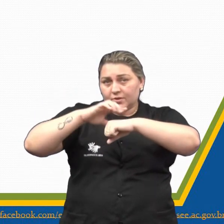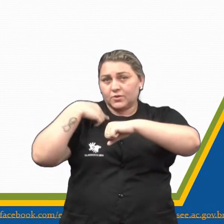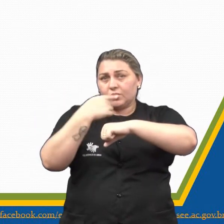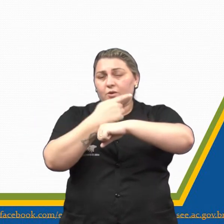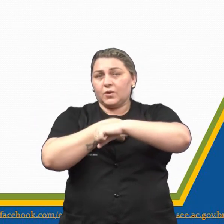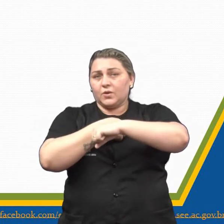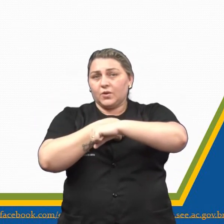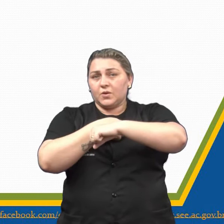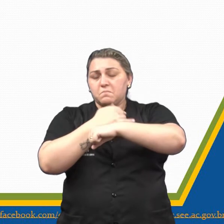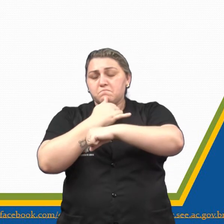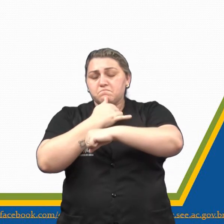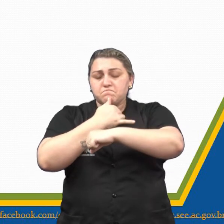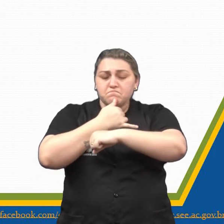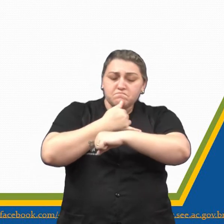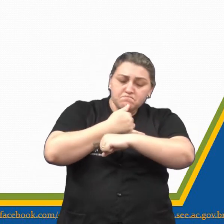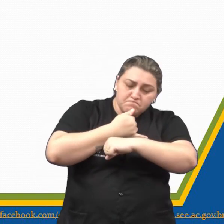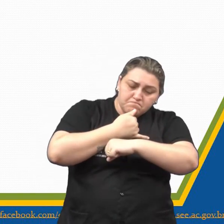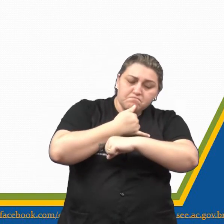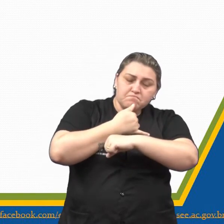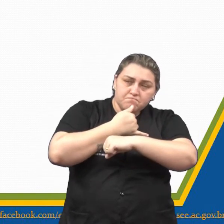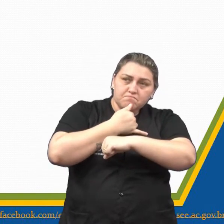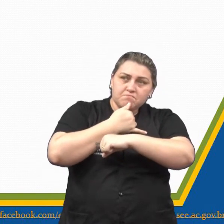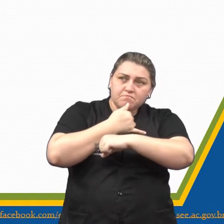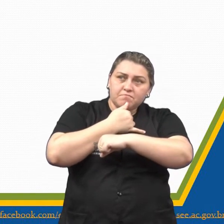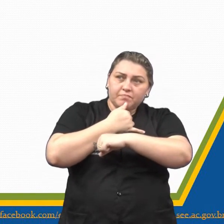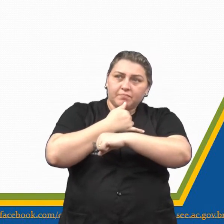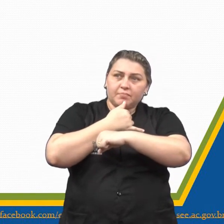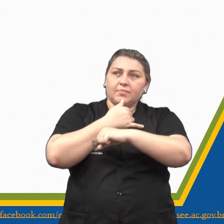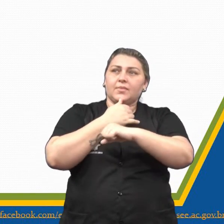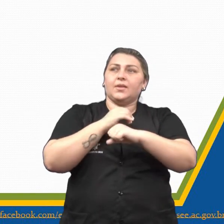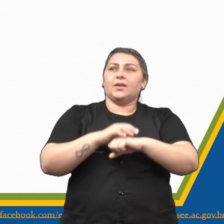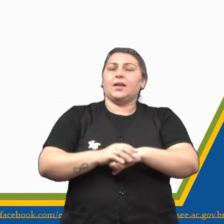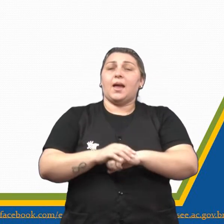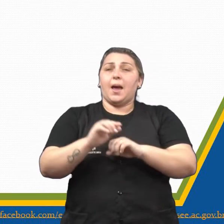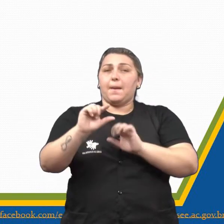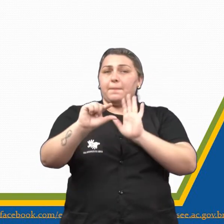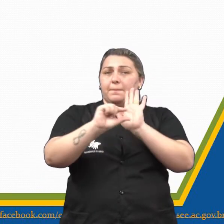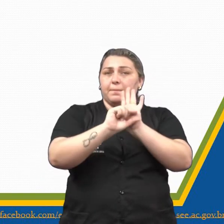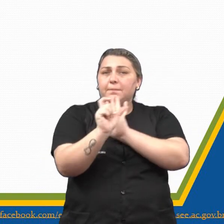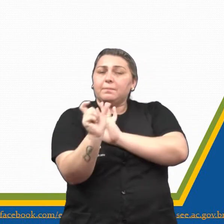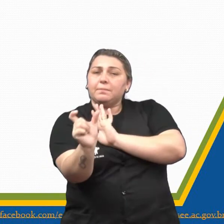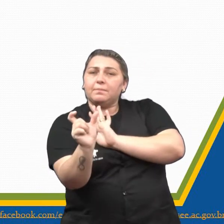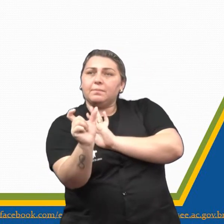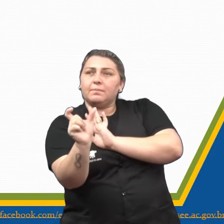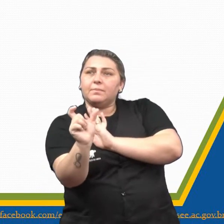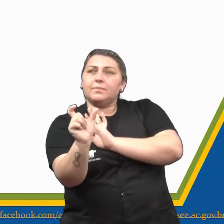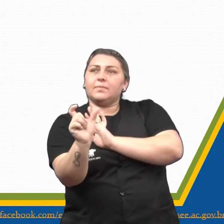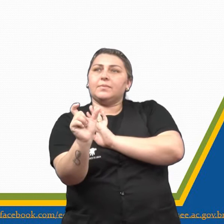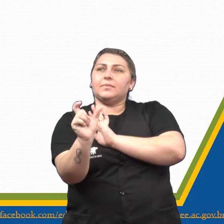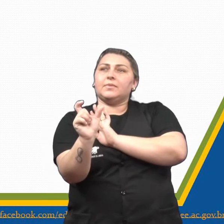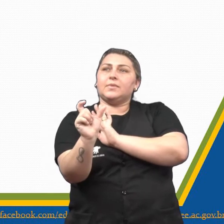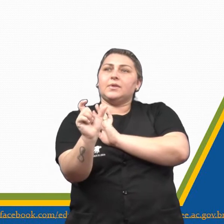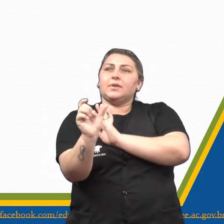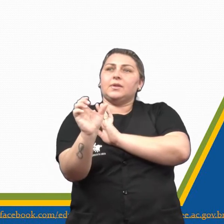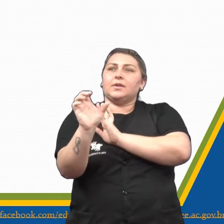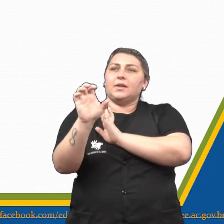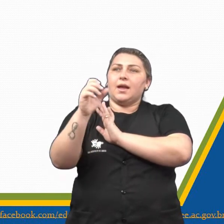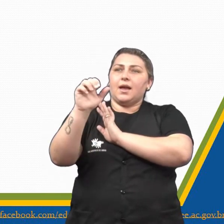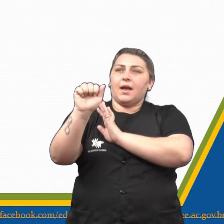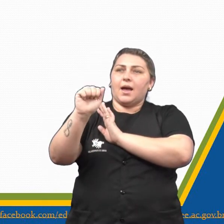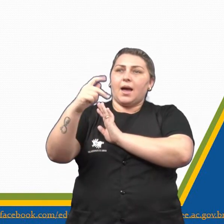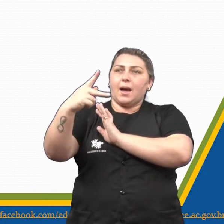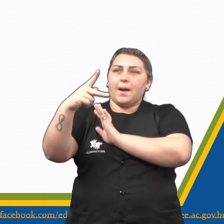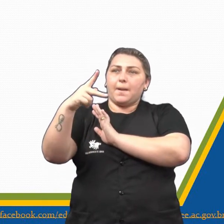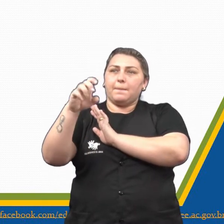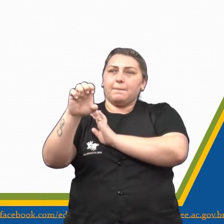estava o quê? Entristecido, triste, né? Por isso que aí a palavra significa isso, porque o elefante estava triste, ou, perdão, o